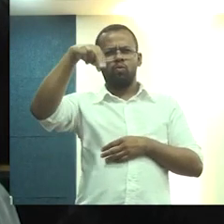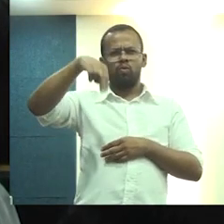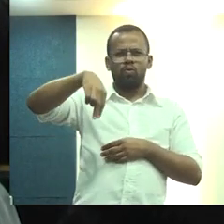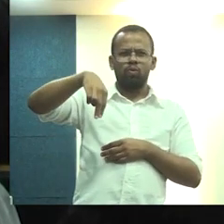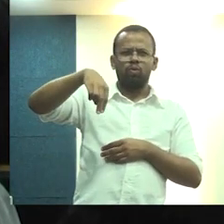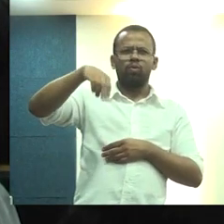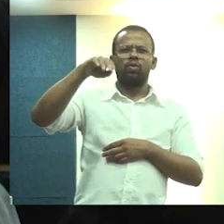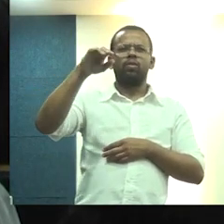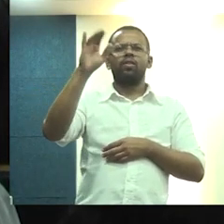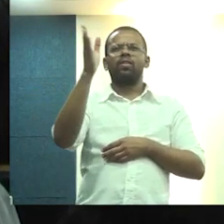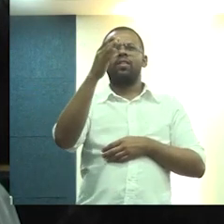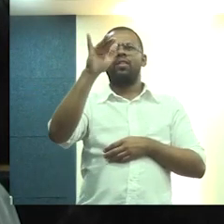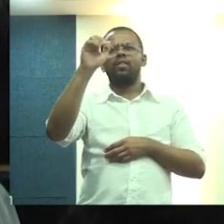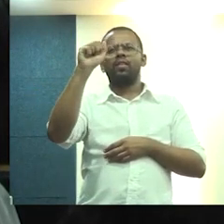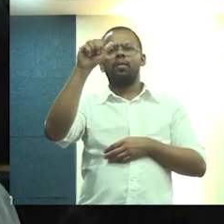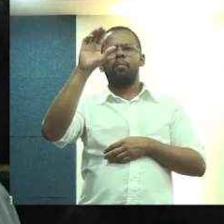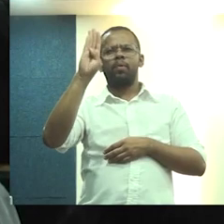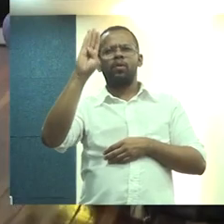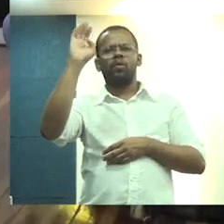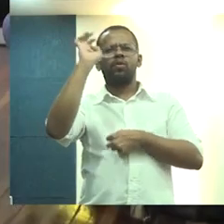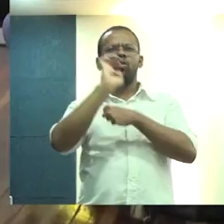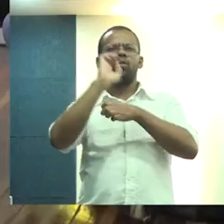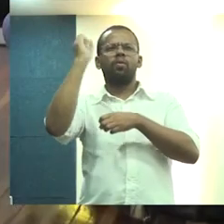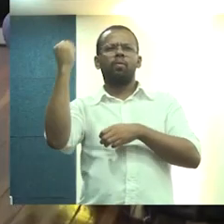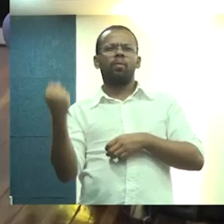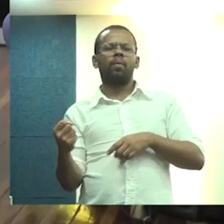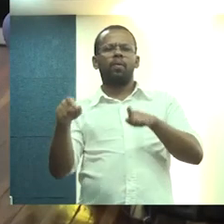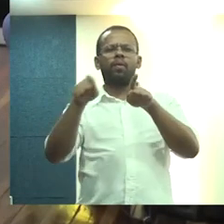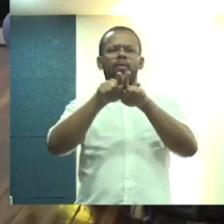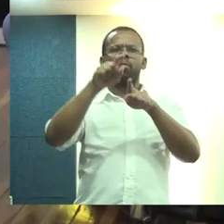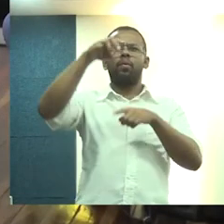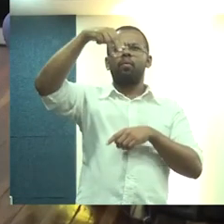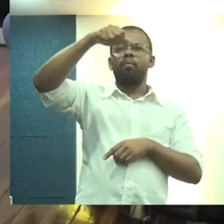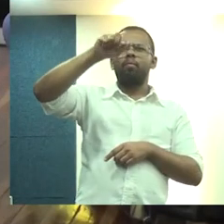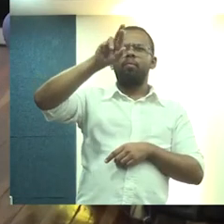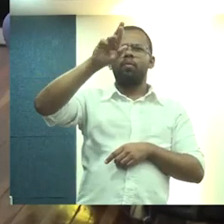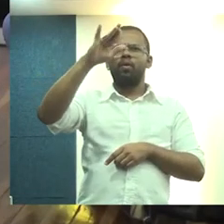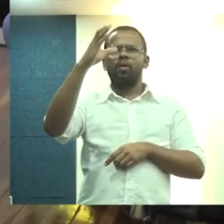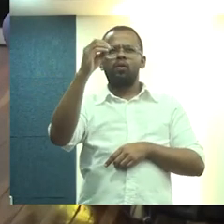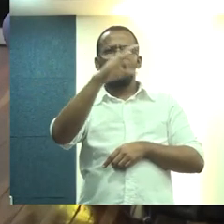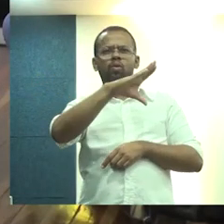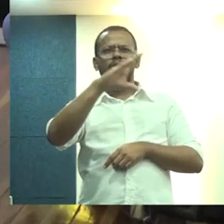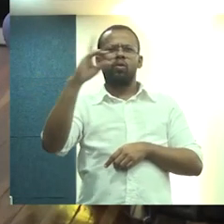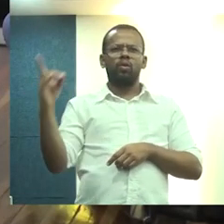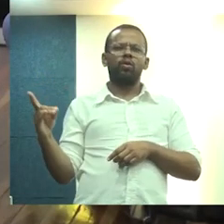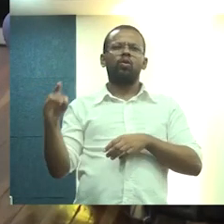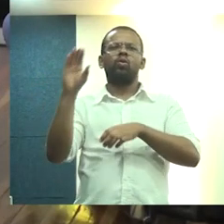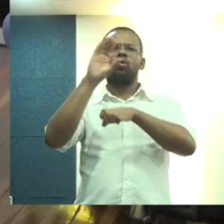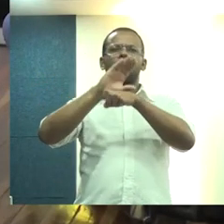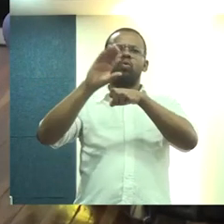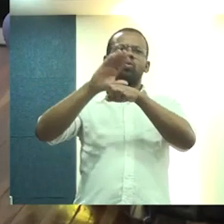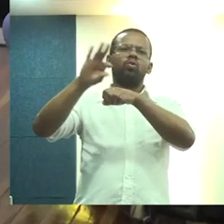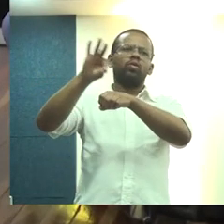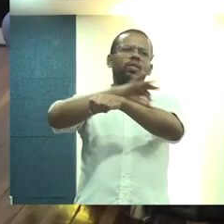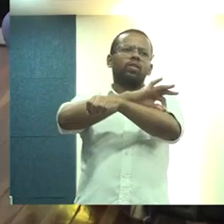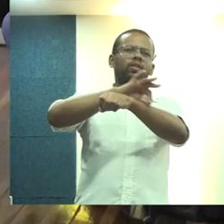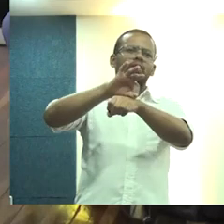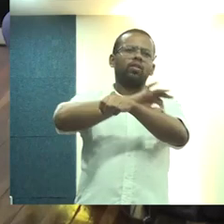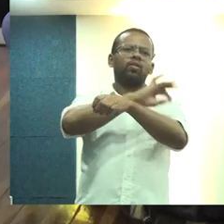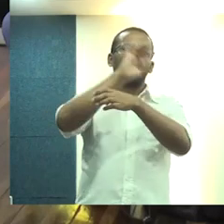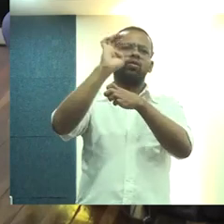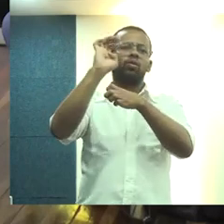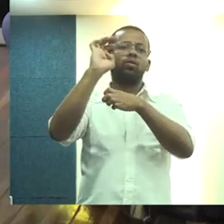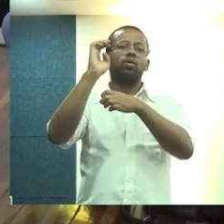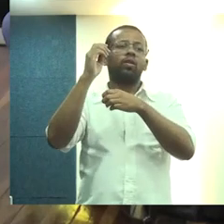IAB Sergipe. O senhor Márcio Costa, coordenador do curso de arquitetura da UFIS. Nosso muito